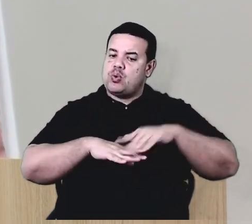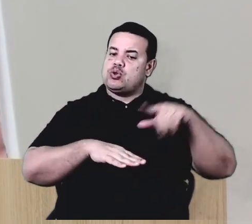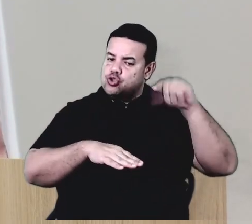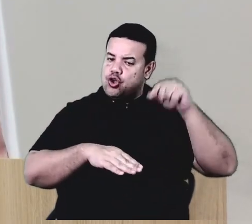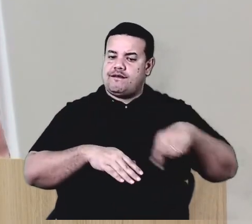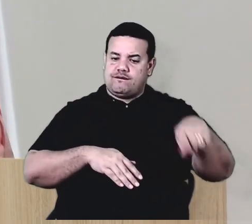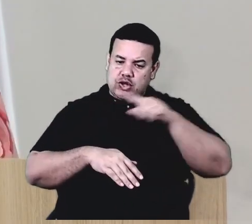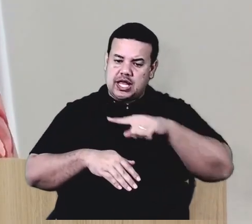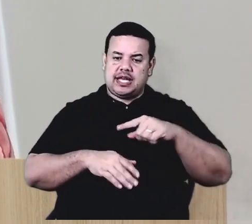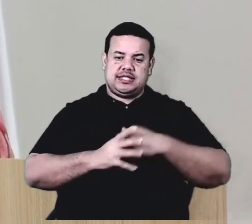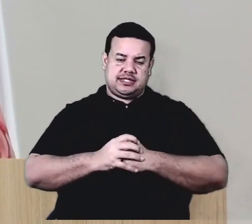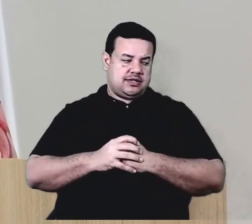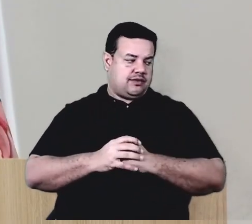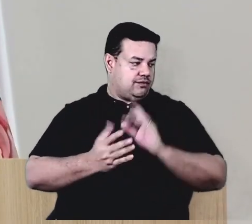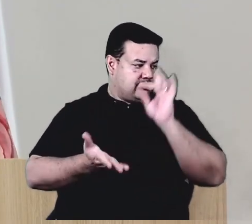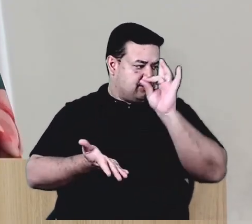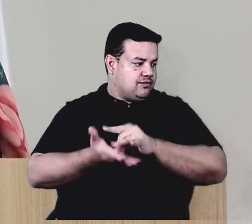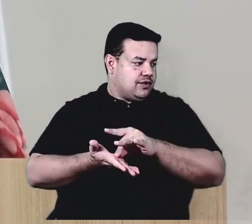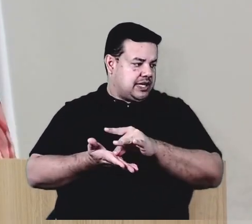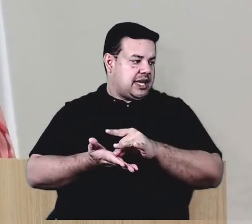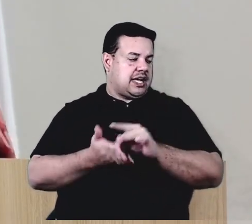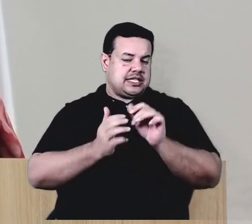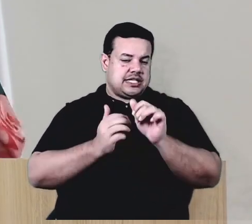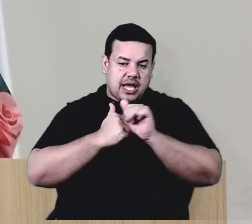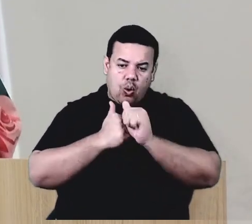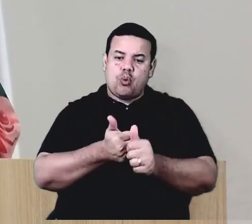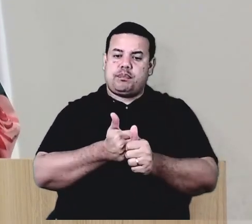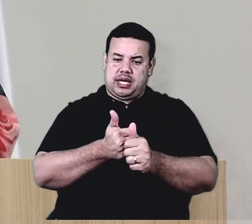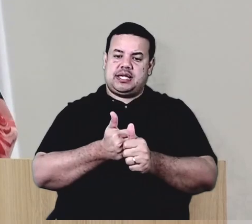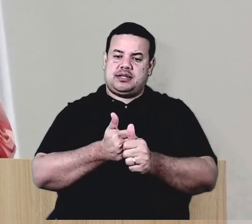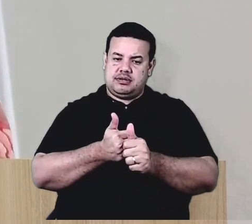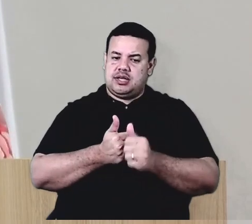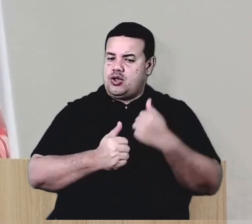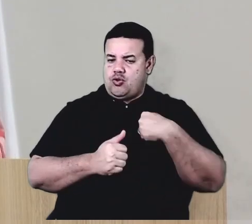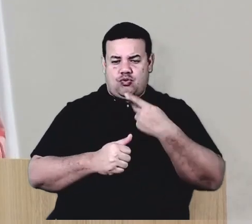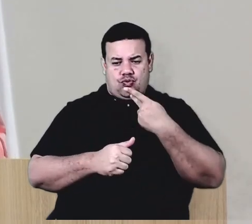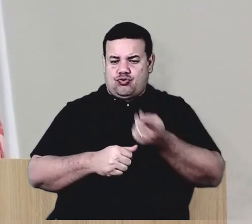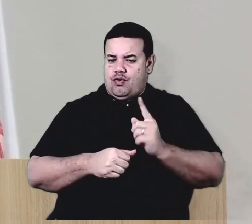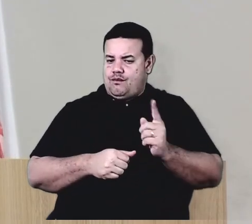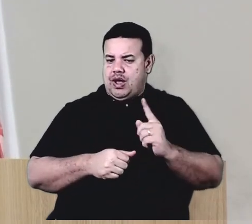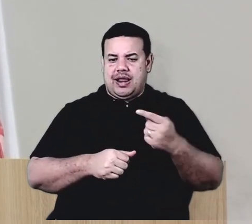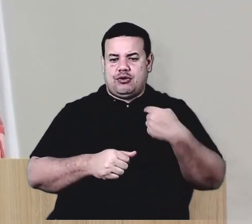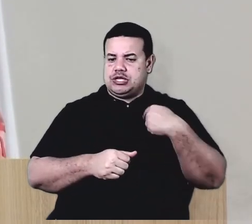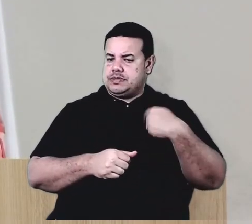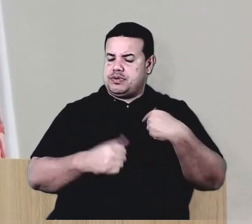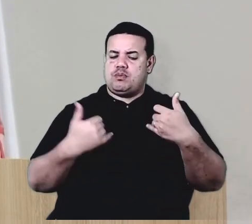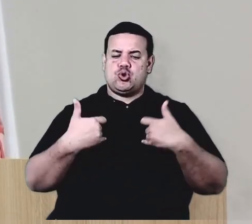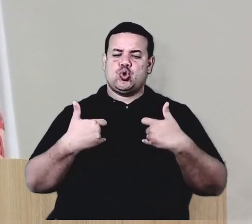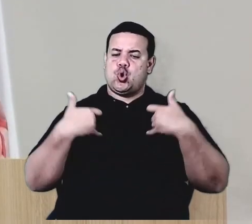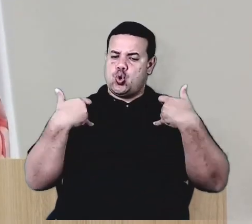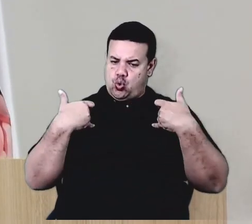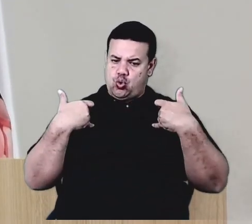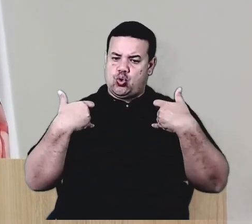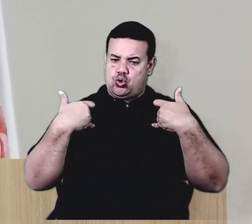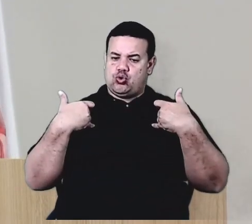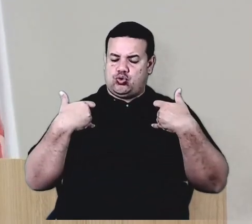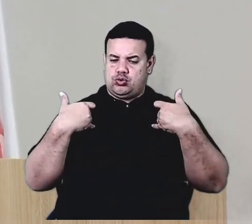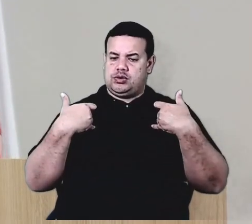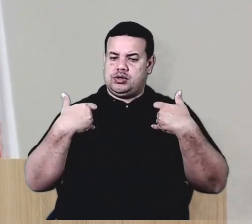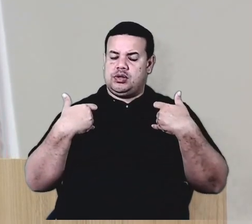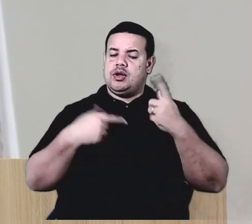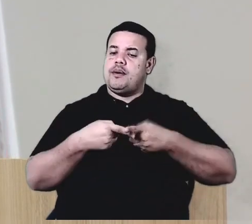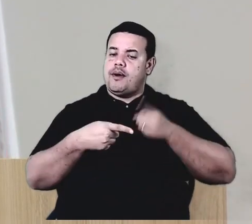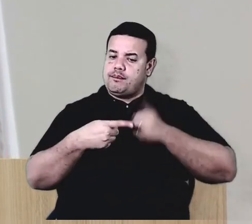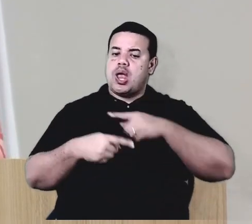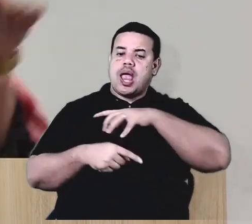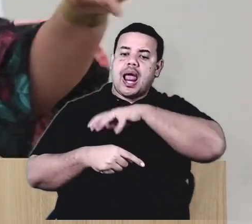Então, de verdade, acompanhem. E eu não estou falando de mim. Eu tenho muito orgulho da minha passagem nessa casa. Muito. Porque a causa animal,